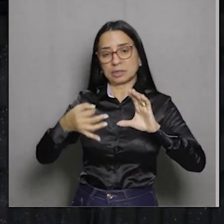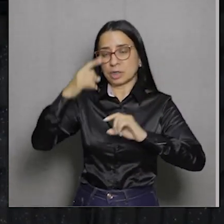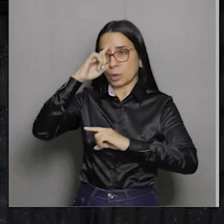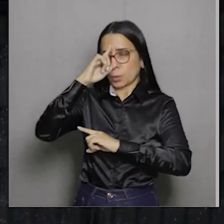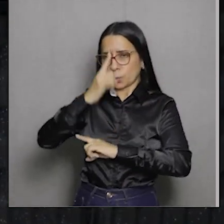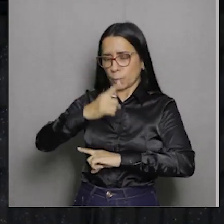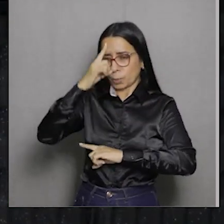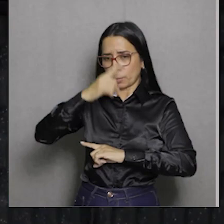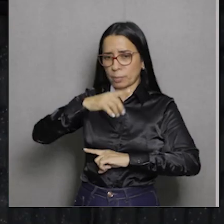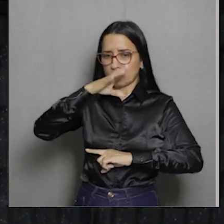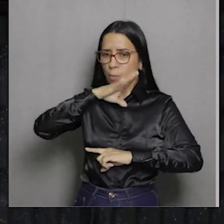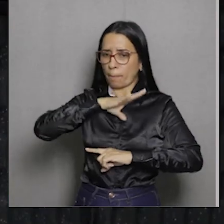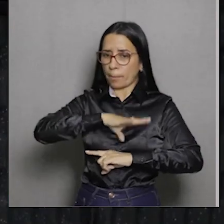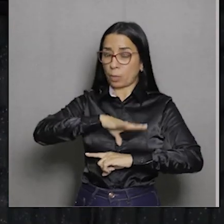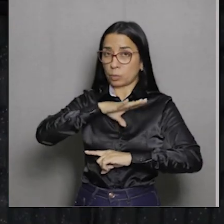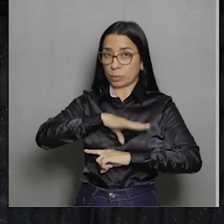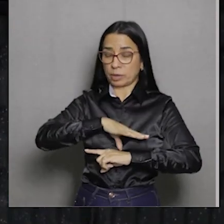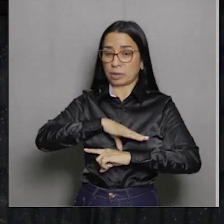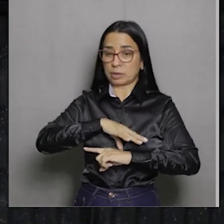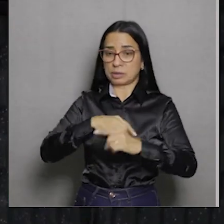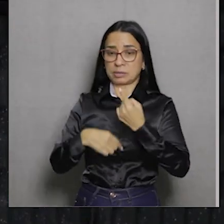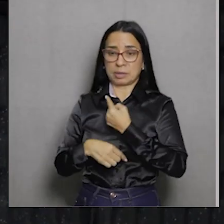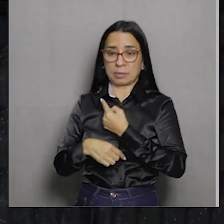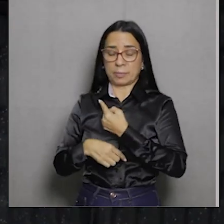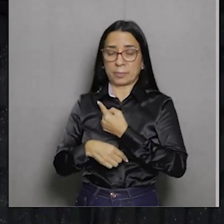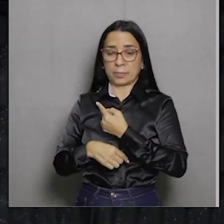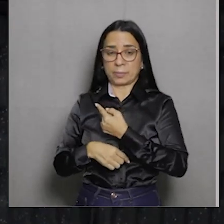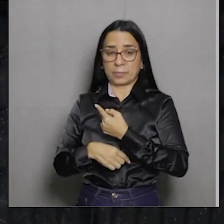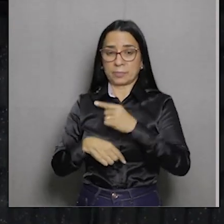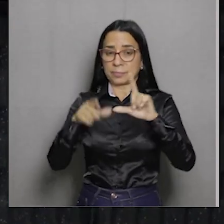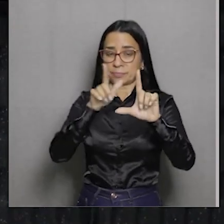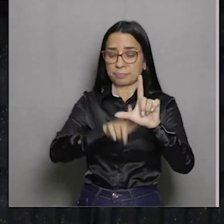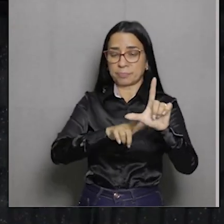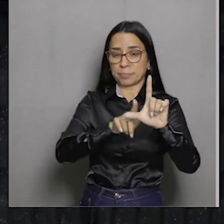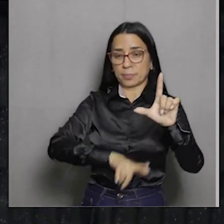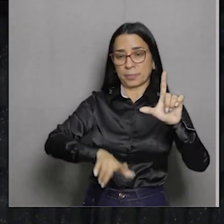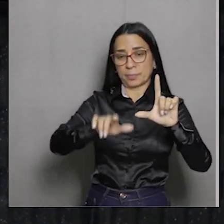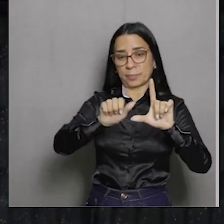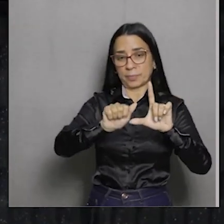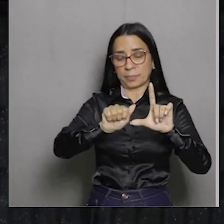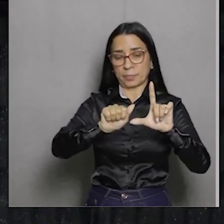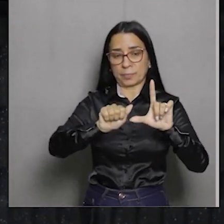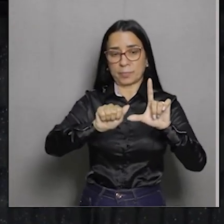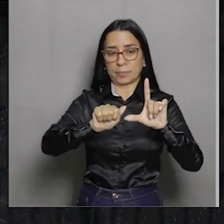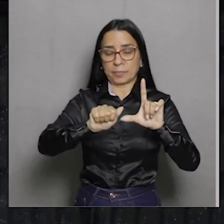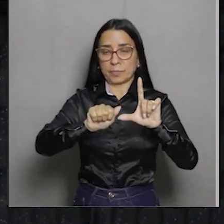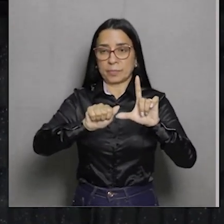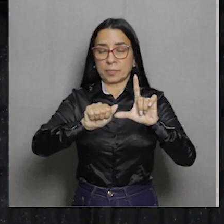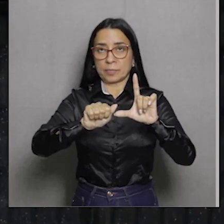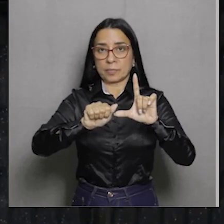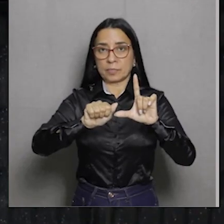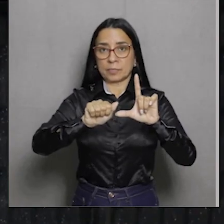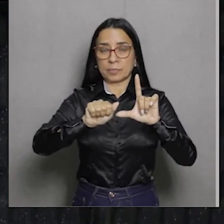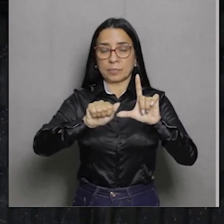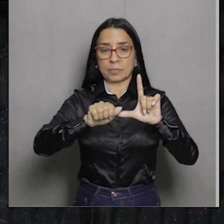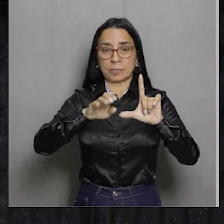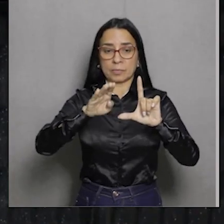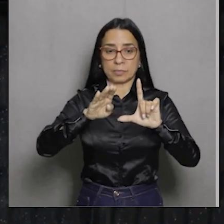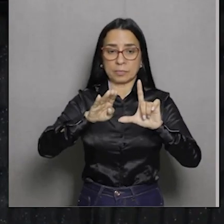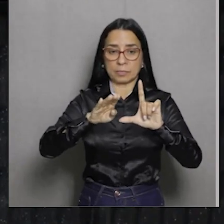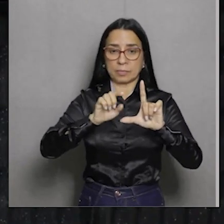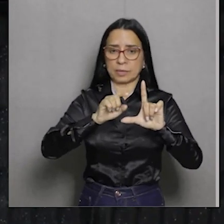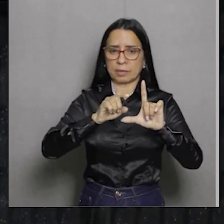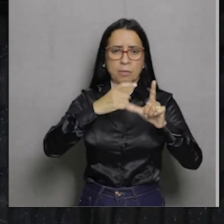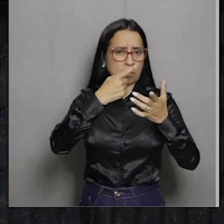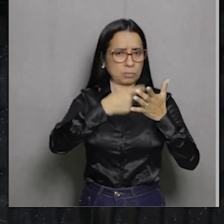domínio português da América, ao apontar para o quê? Letra A. Relevância da atividade intelectual da elite colonial. O texto